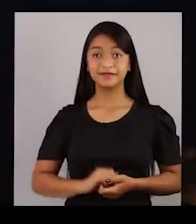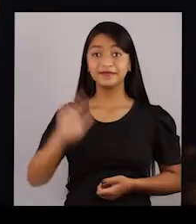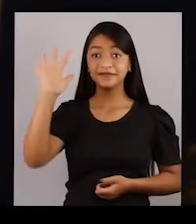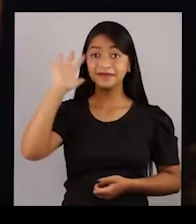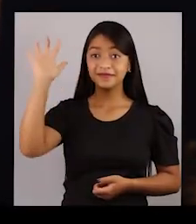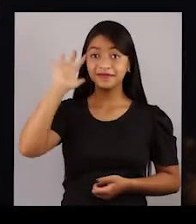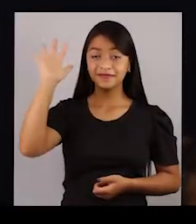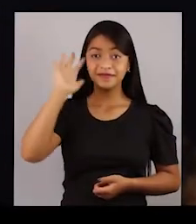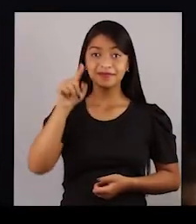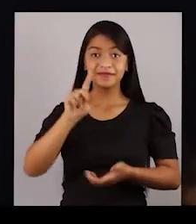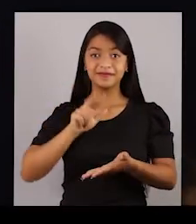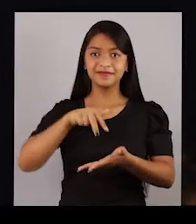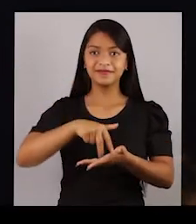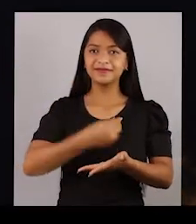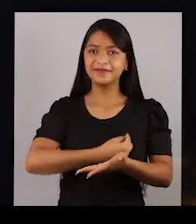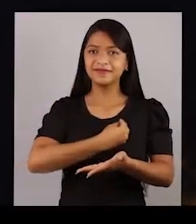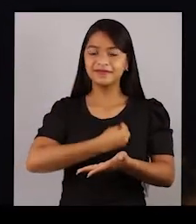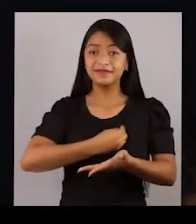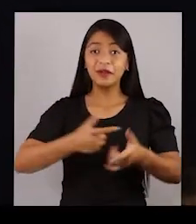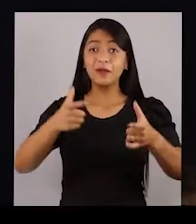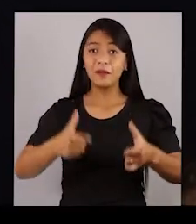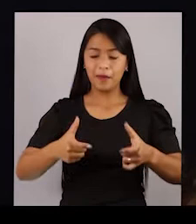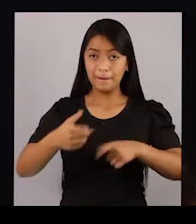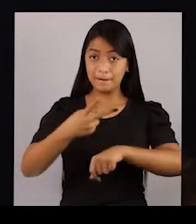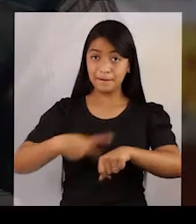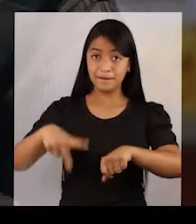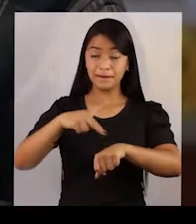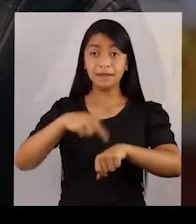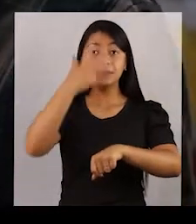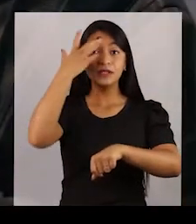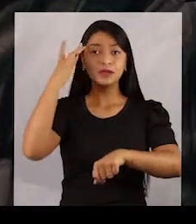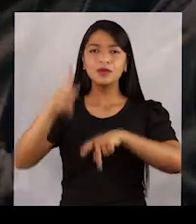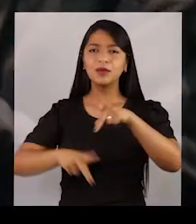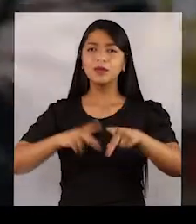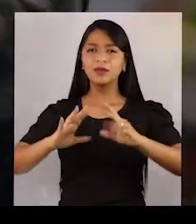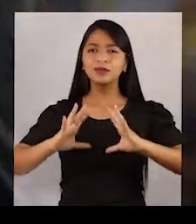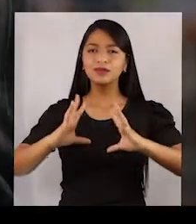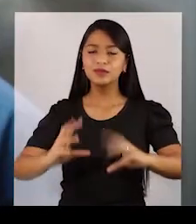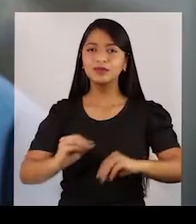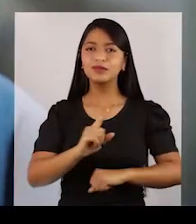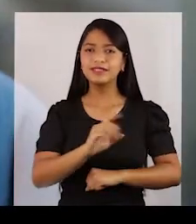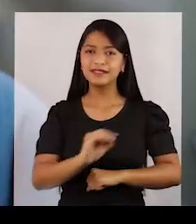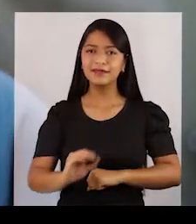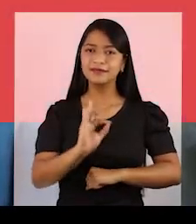Imagine, viver num país onde 100% das pessoas sabem lidar com o seu dinheiro.